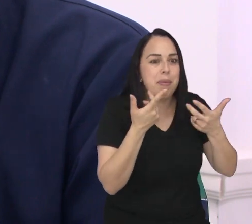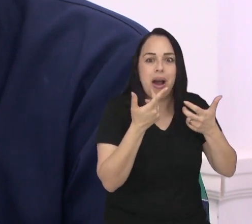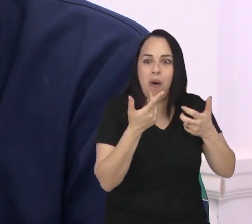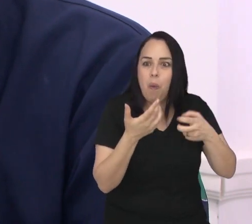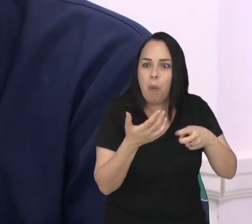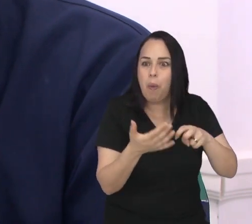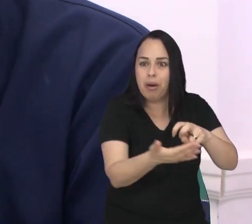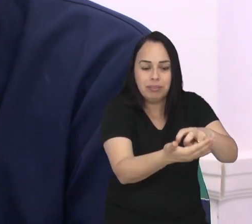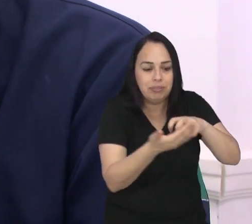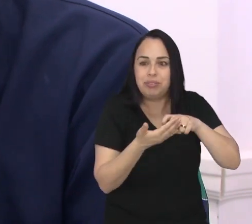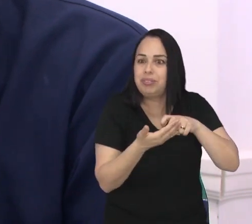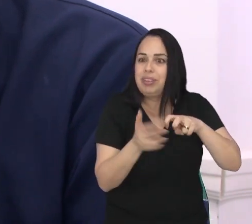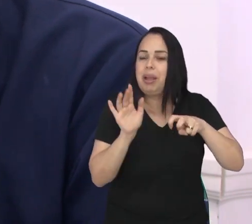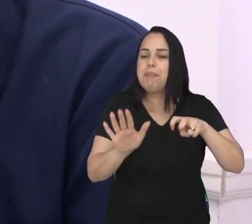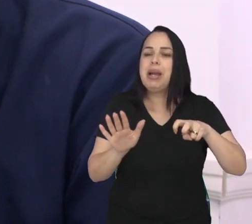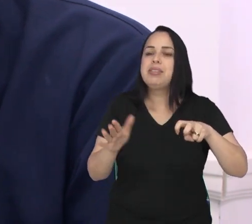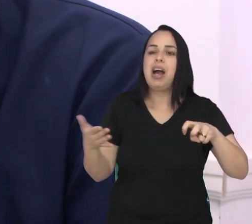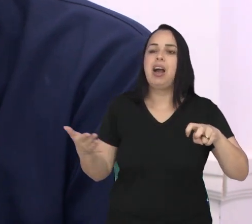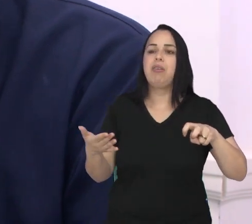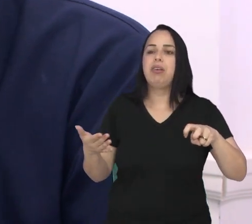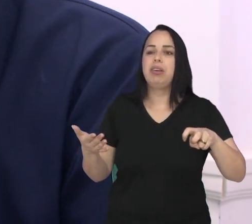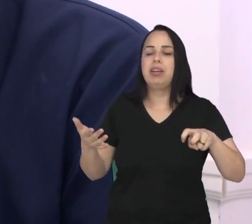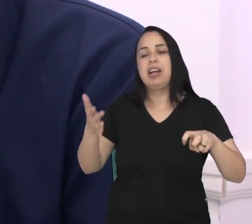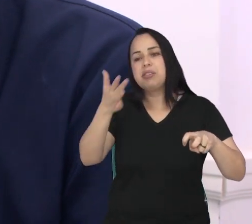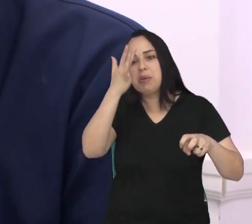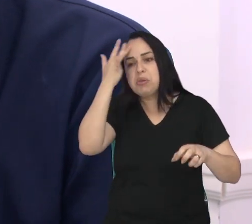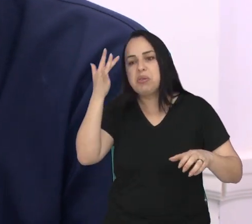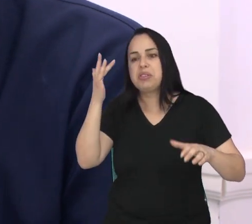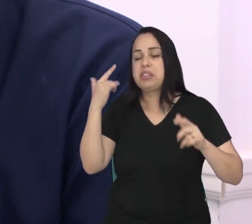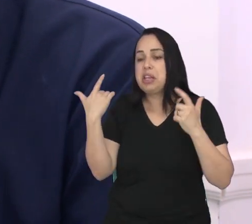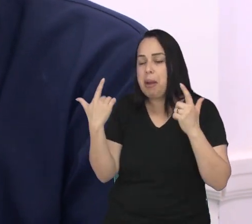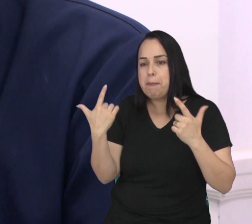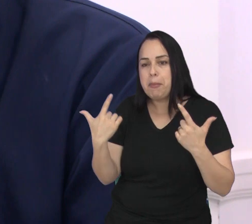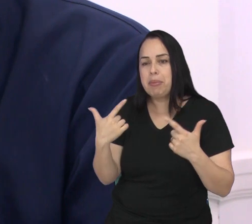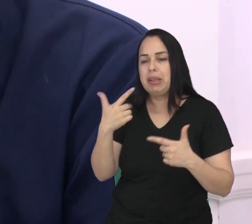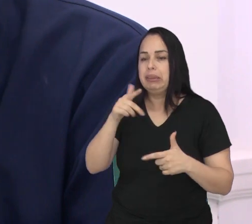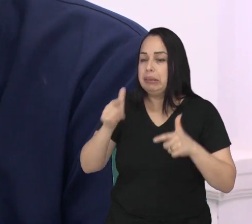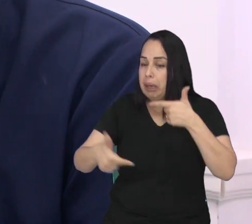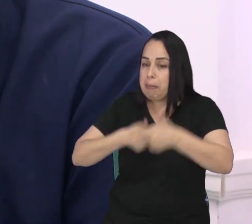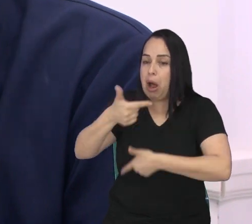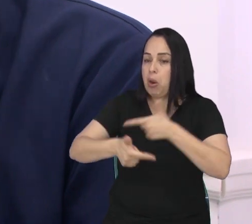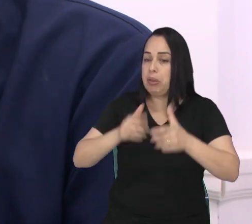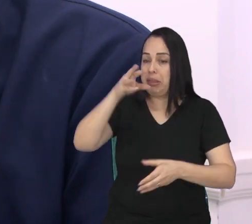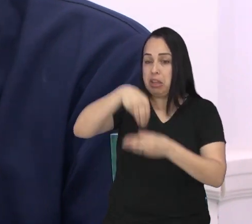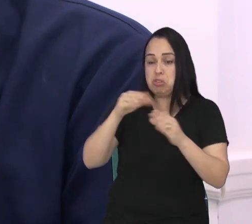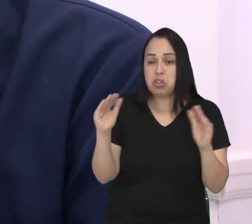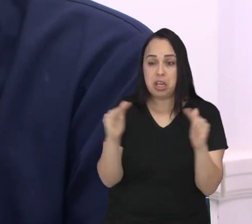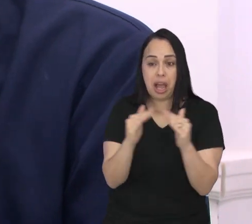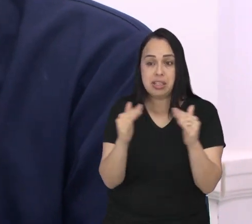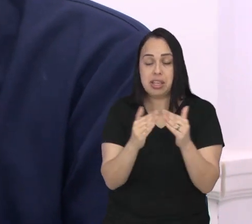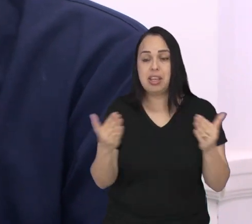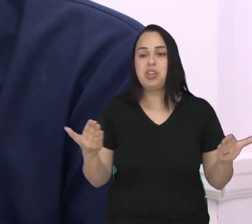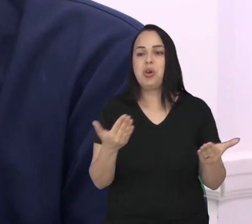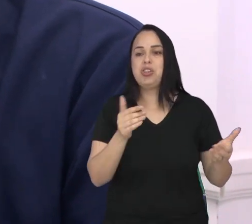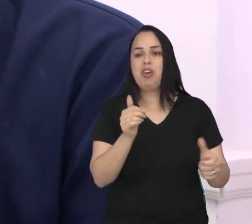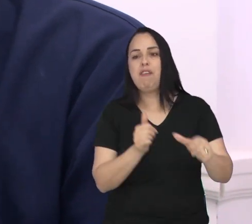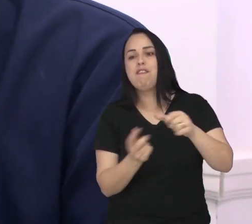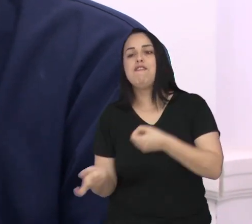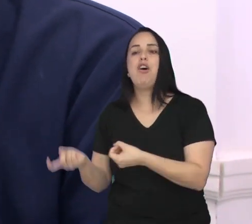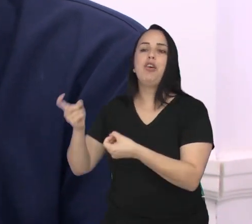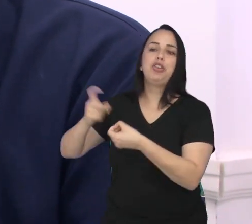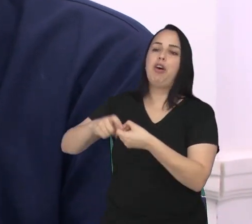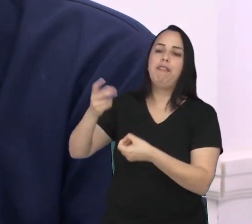está vendo os reflexos na rua, né? Por quê? Muita gente trabalhou por um período muito grande em home office e hoje